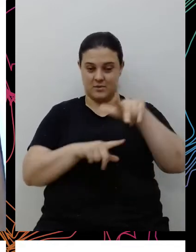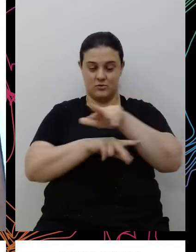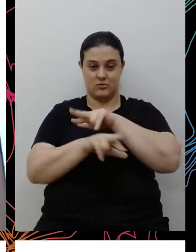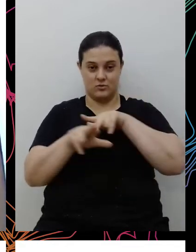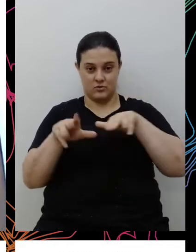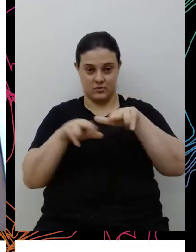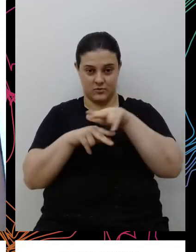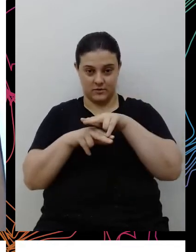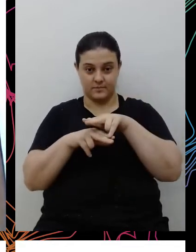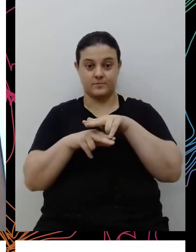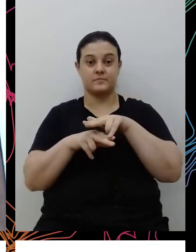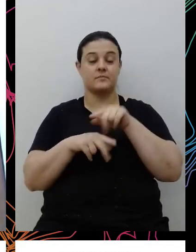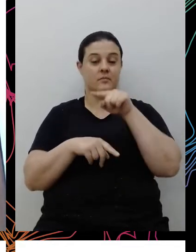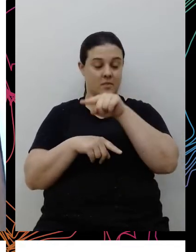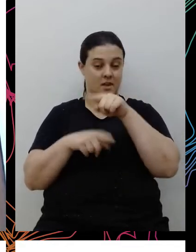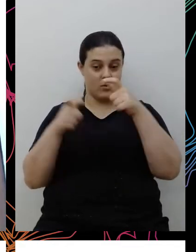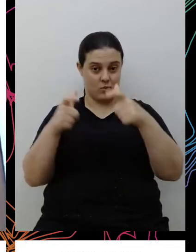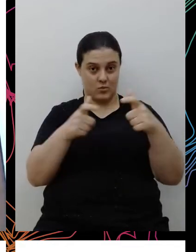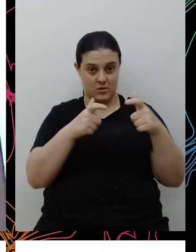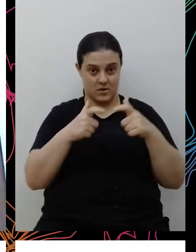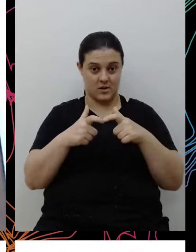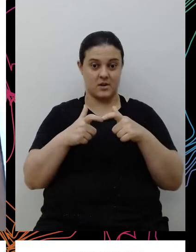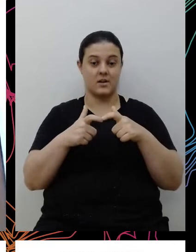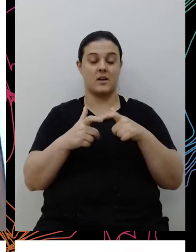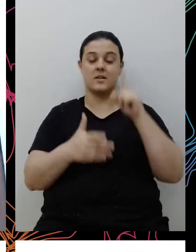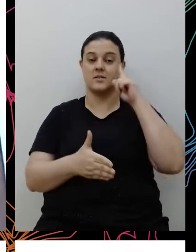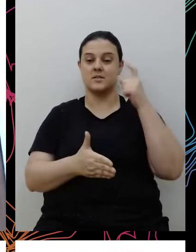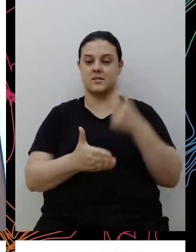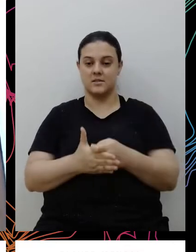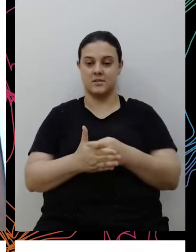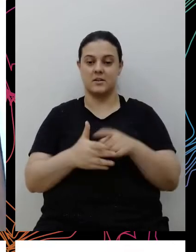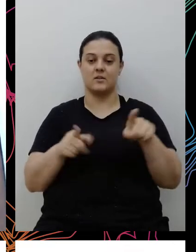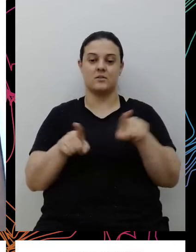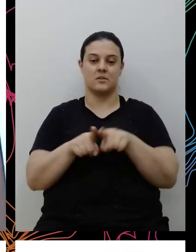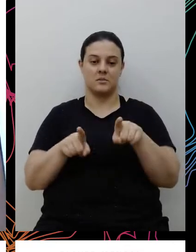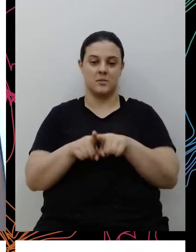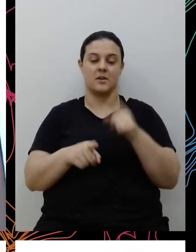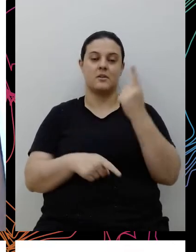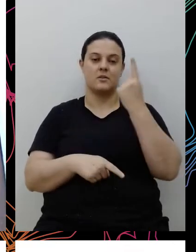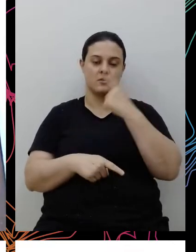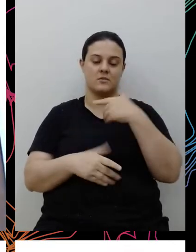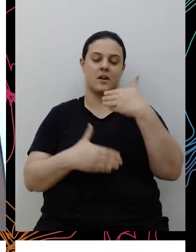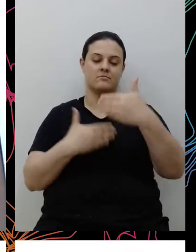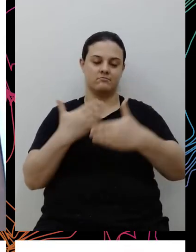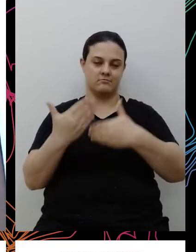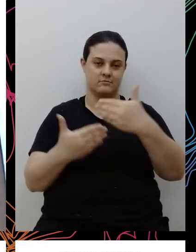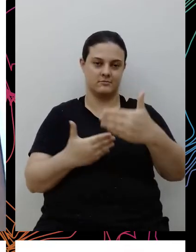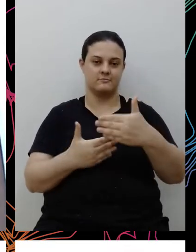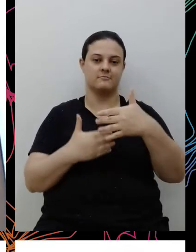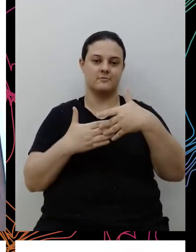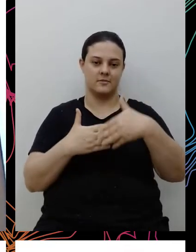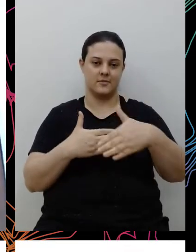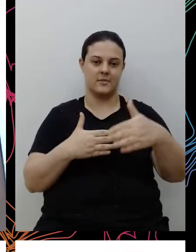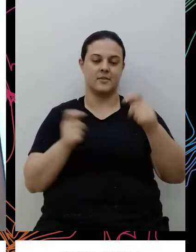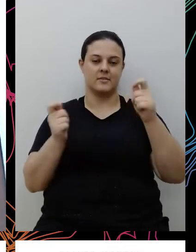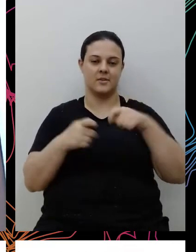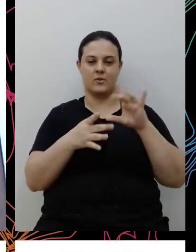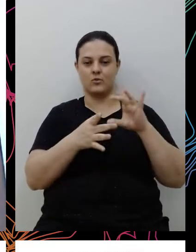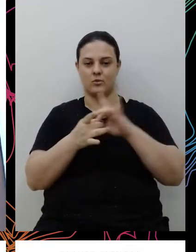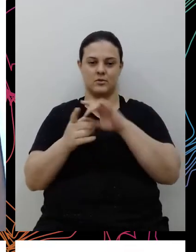plurais nesses ambientes, as tomadas de decisão acabam sendo mais coerentes e coesas aí com o contexto social.